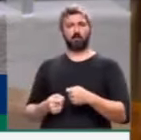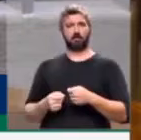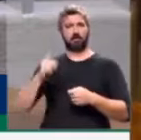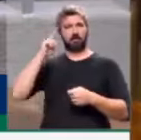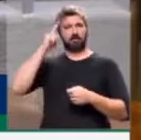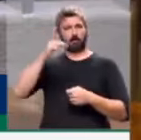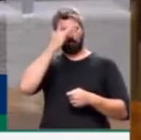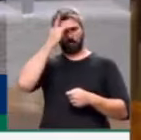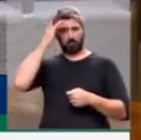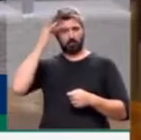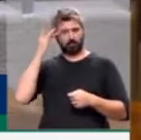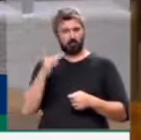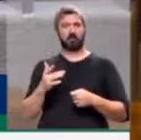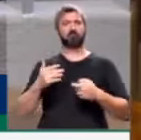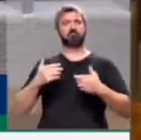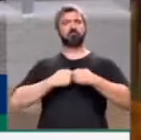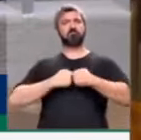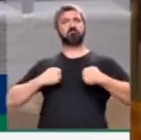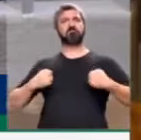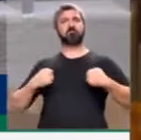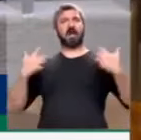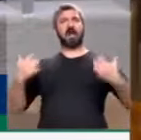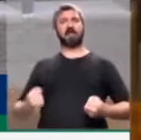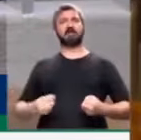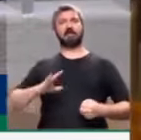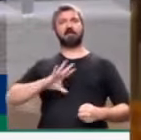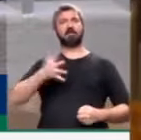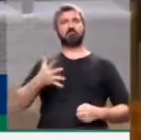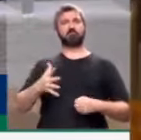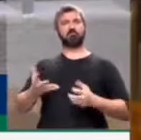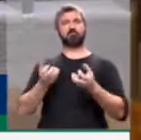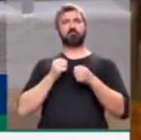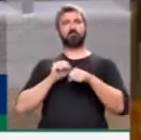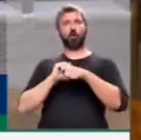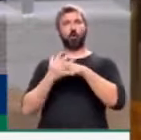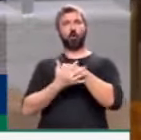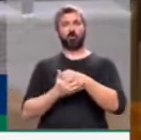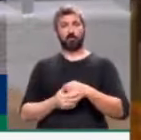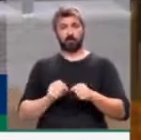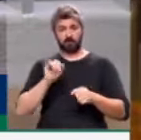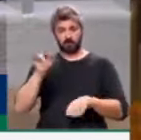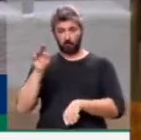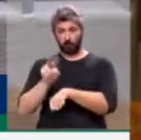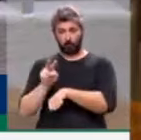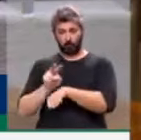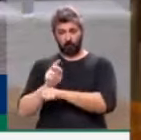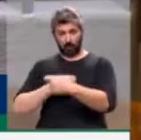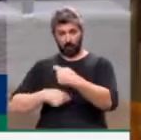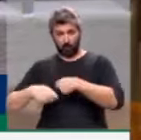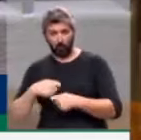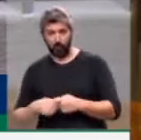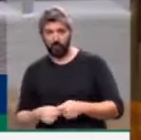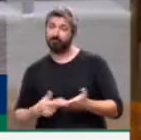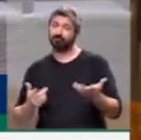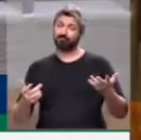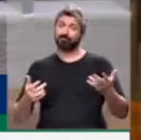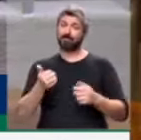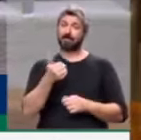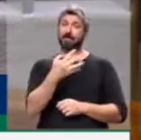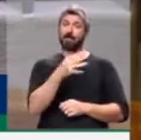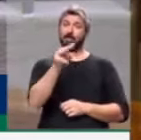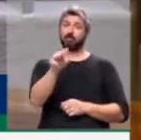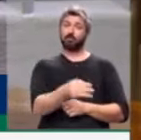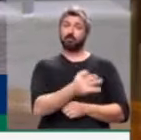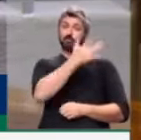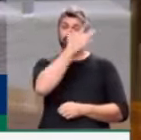se confrontarem de peito aberto ao vírus do Covid. Se tivesse cuidado da economia, nós não estávamos com mais de 14